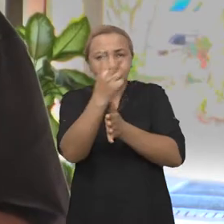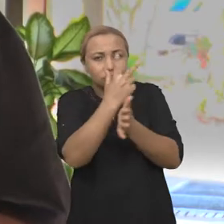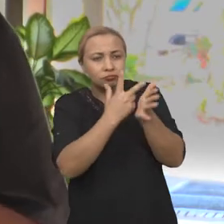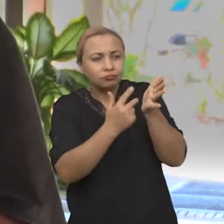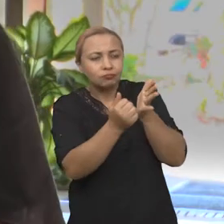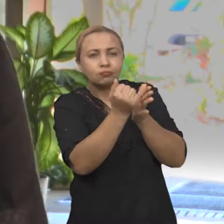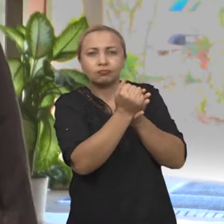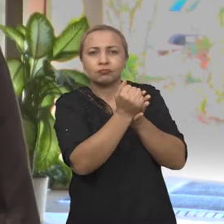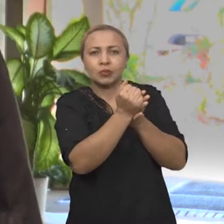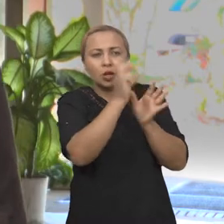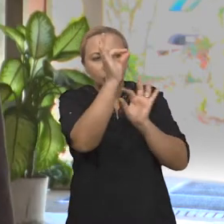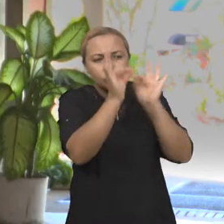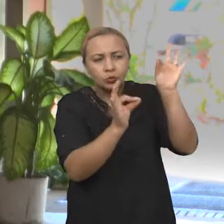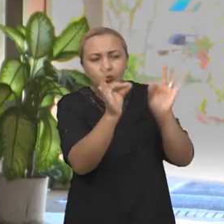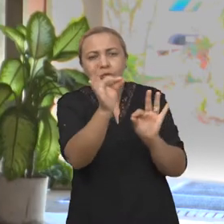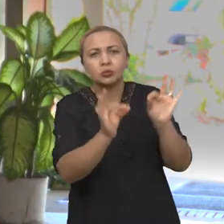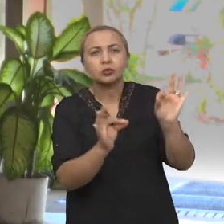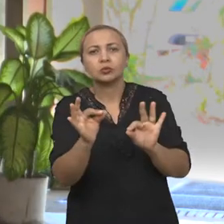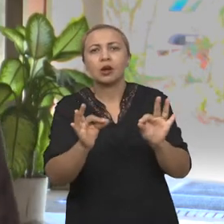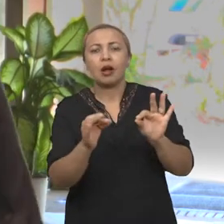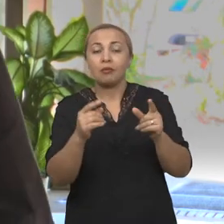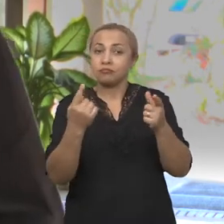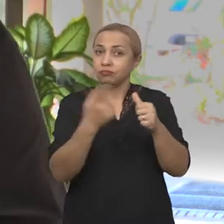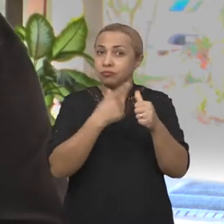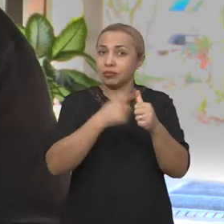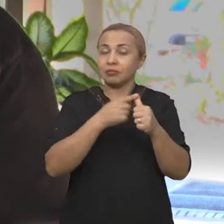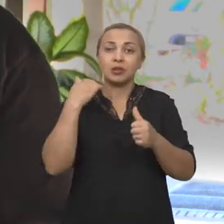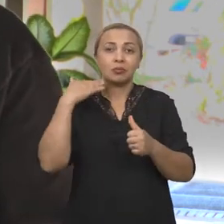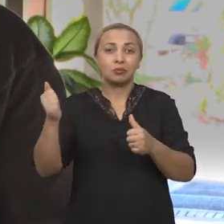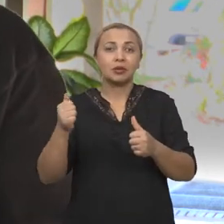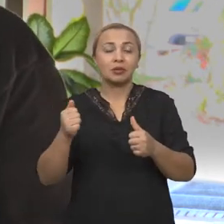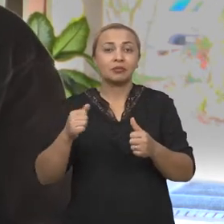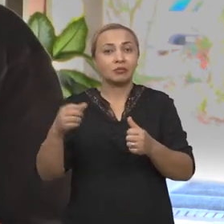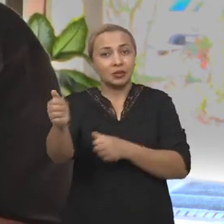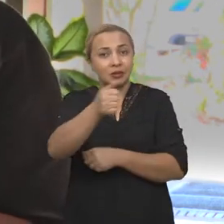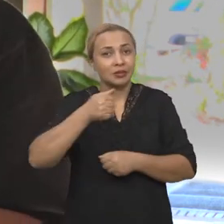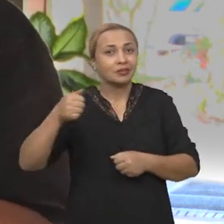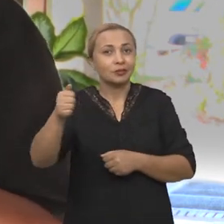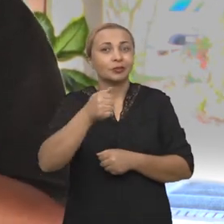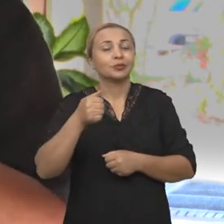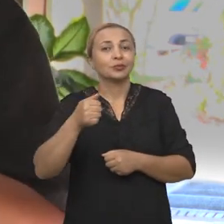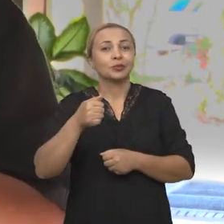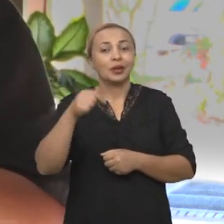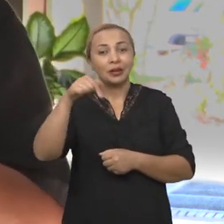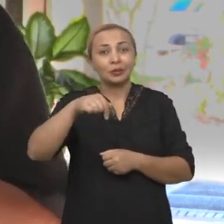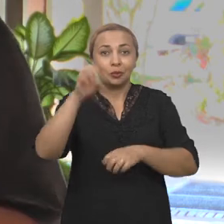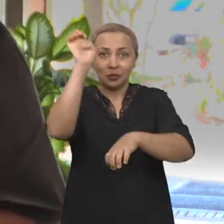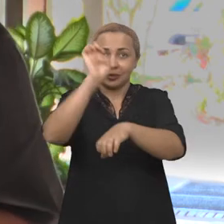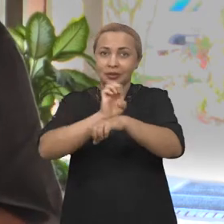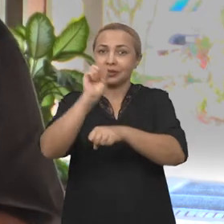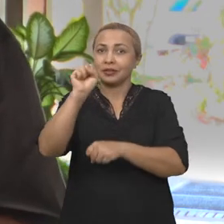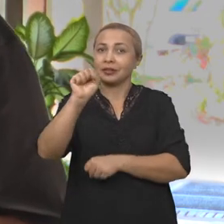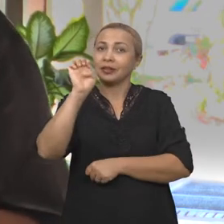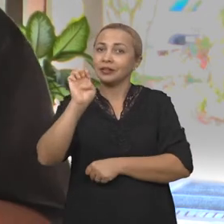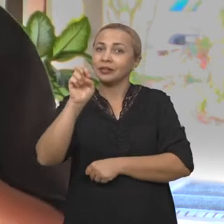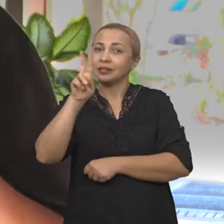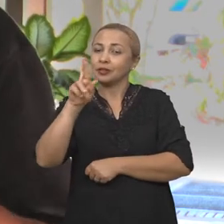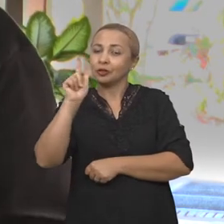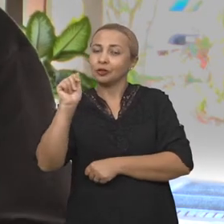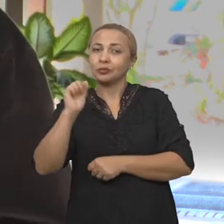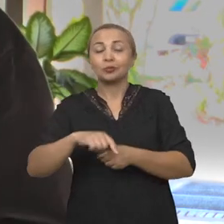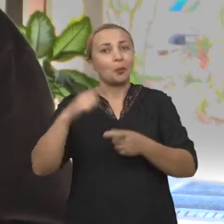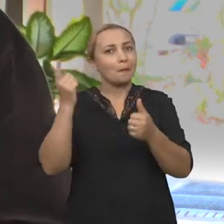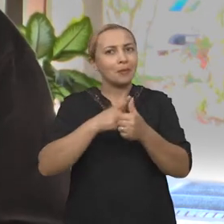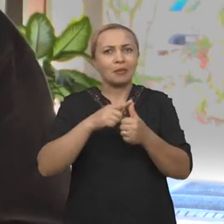É o primeiro banco de leveduras cervejeiras do estado de Sergipe, e talvez um dos poucos ainda em